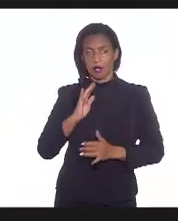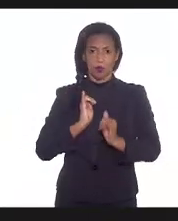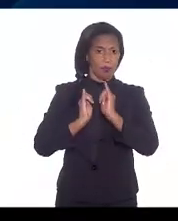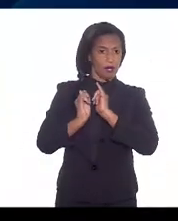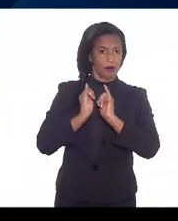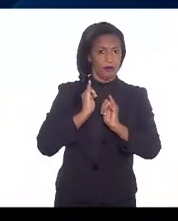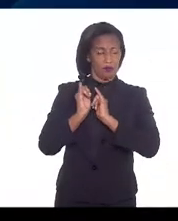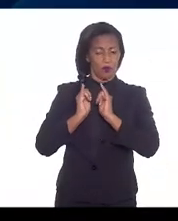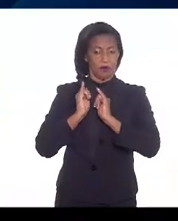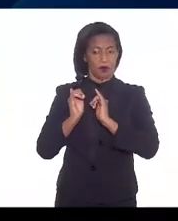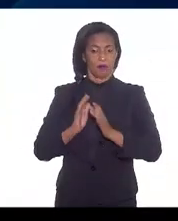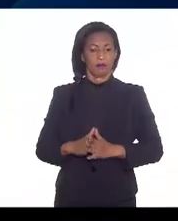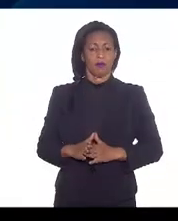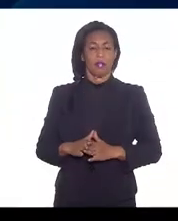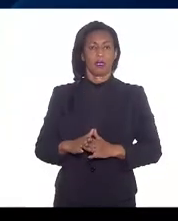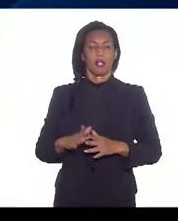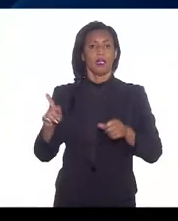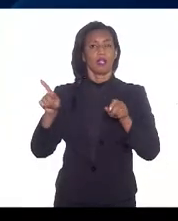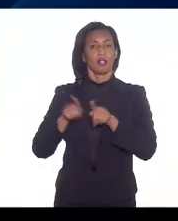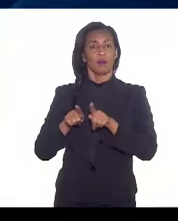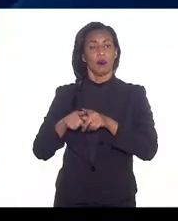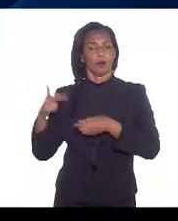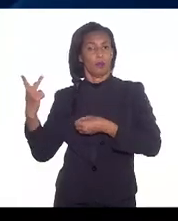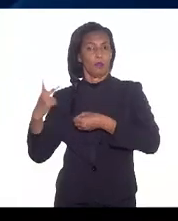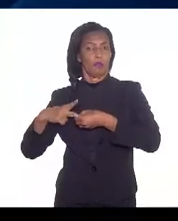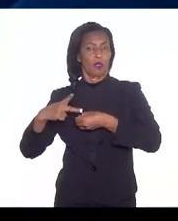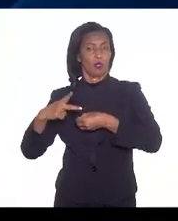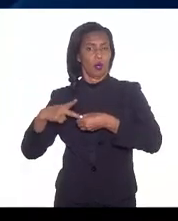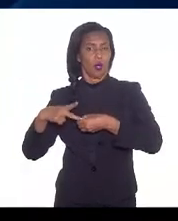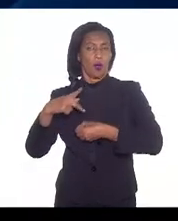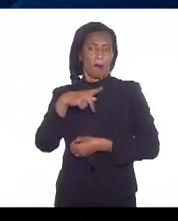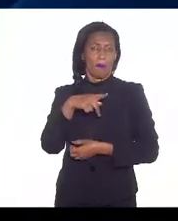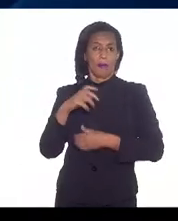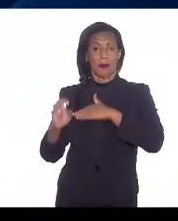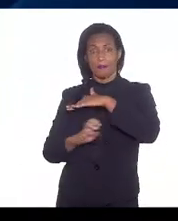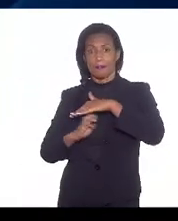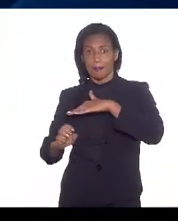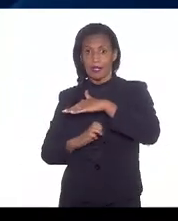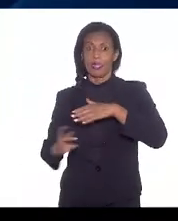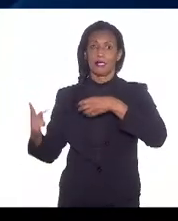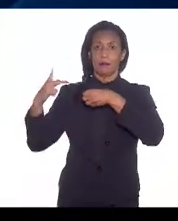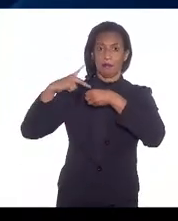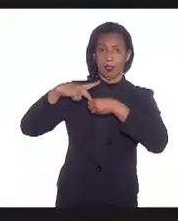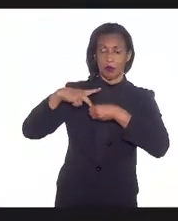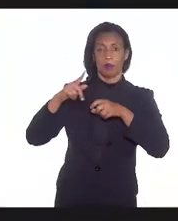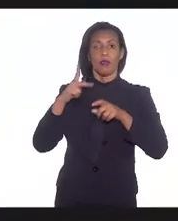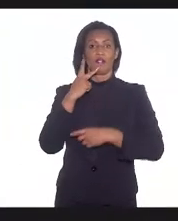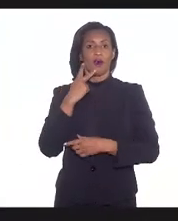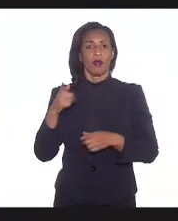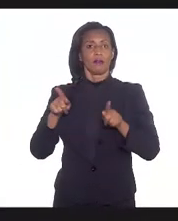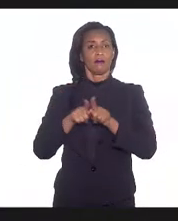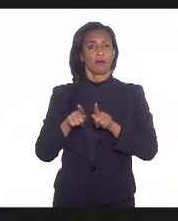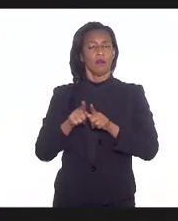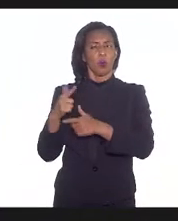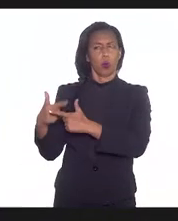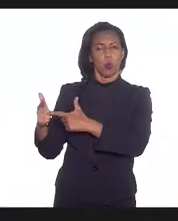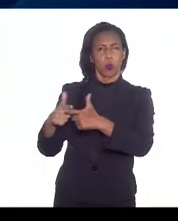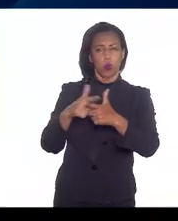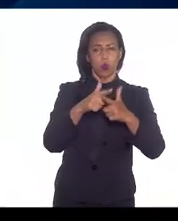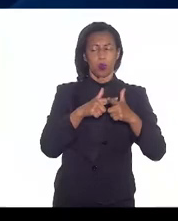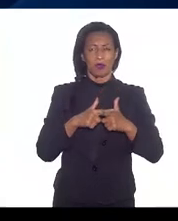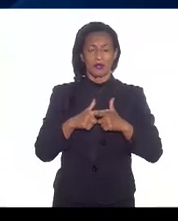também do petróleo e Petrobras, e aí a vai falar um pouco dos problemas que a gente